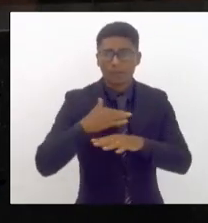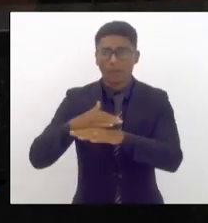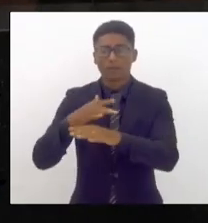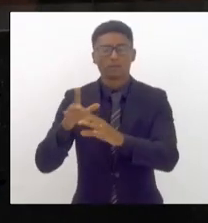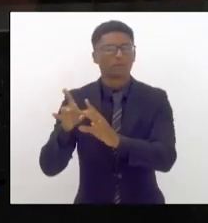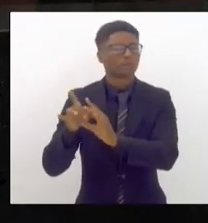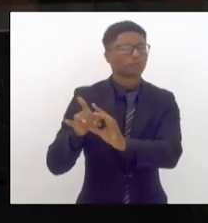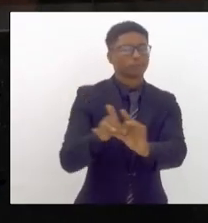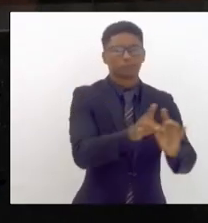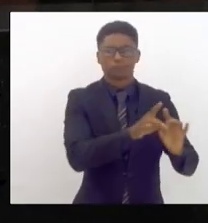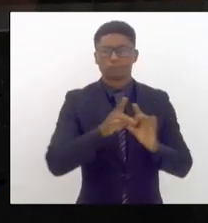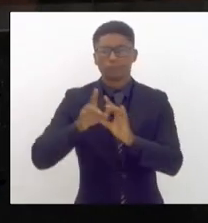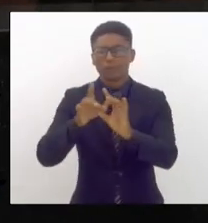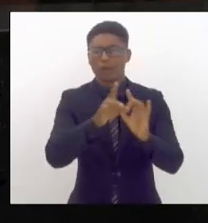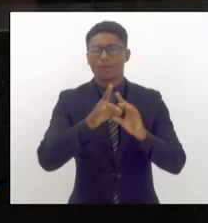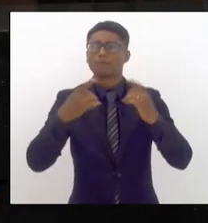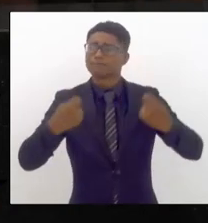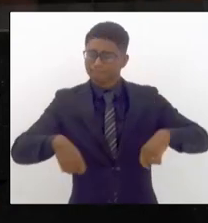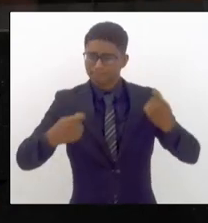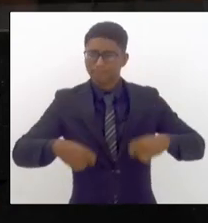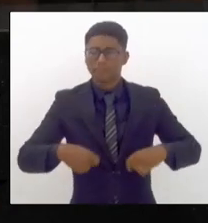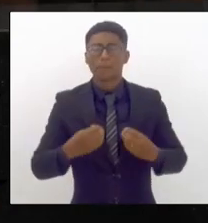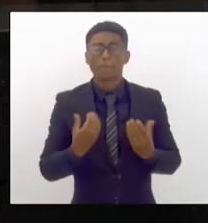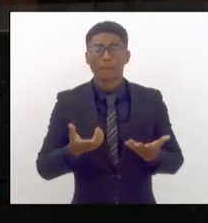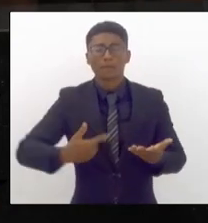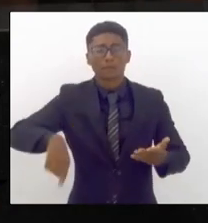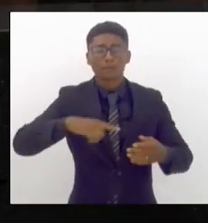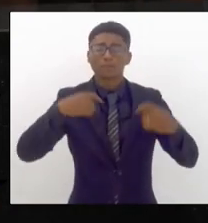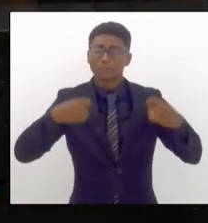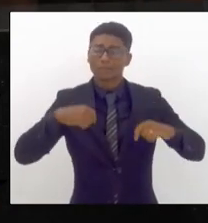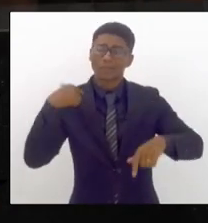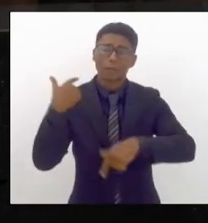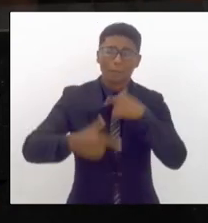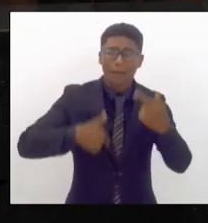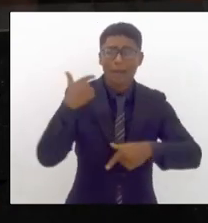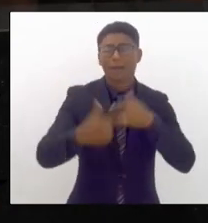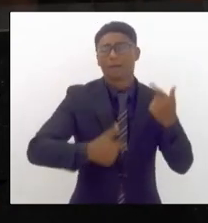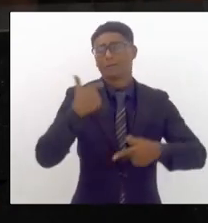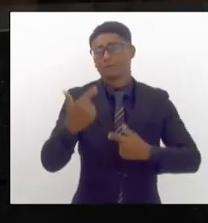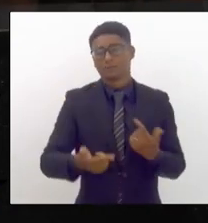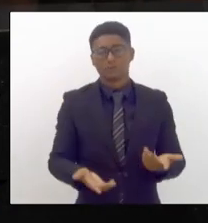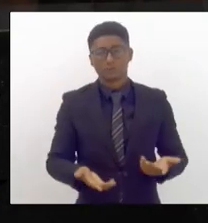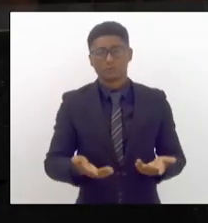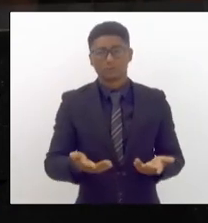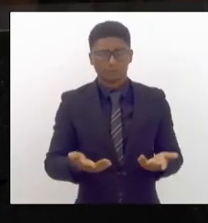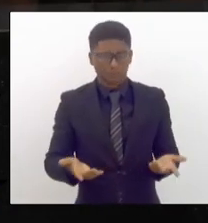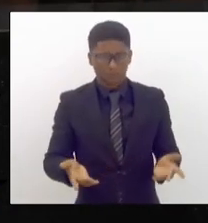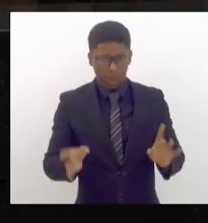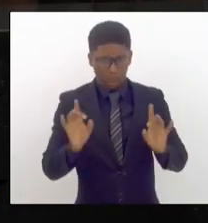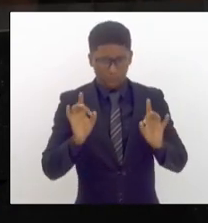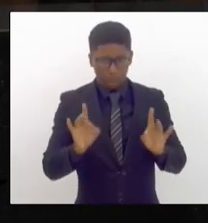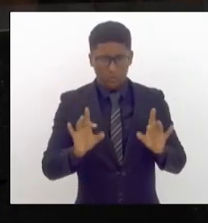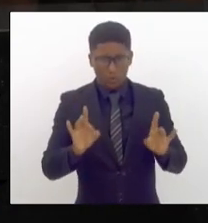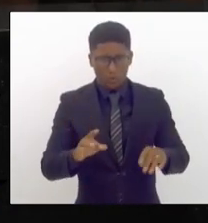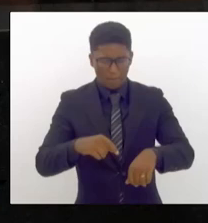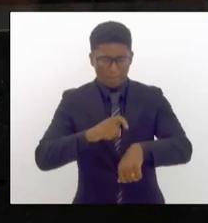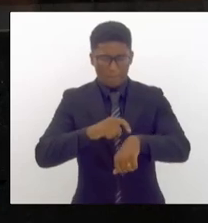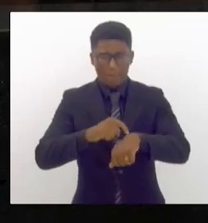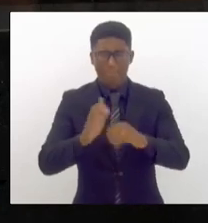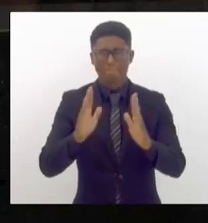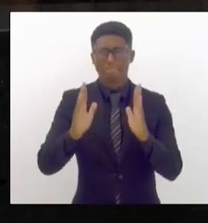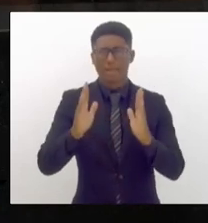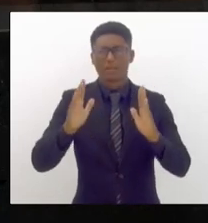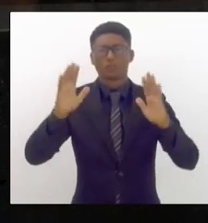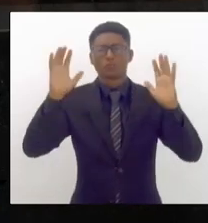possa desenvolver um trabalho não que seja um paliativo apenas no tempo das chuvas nos